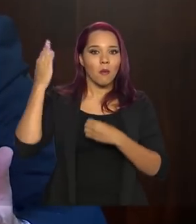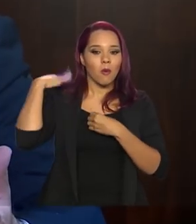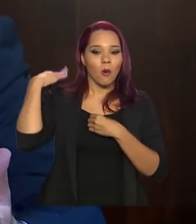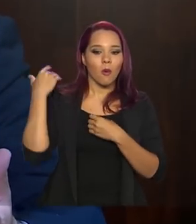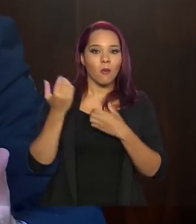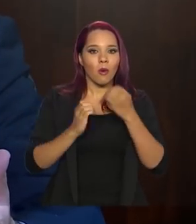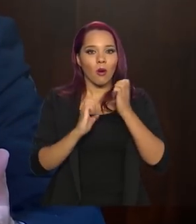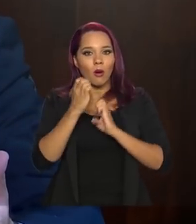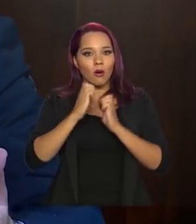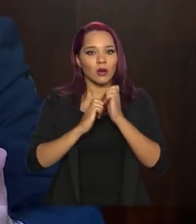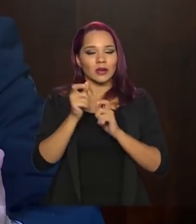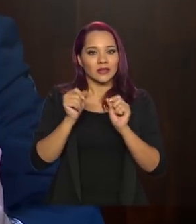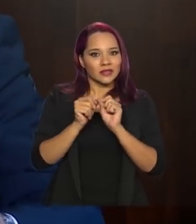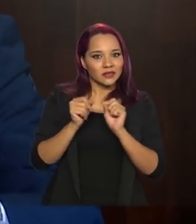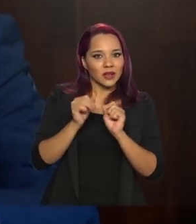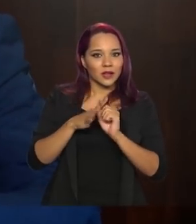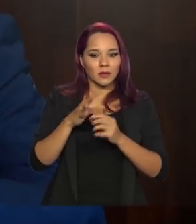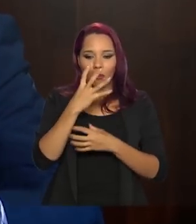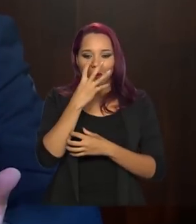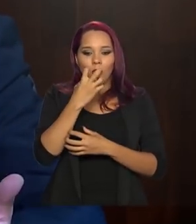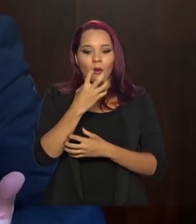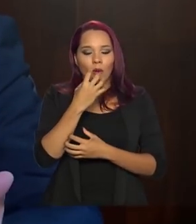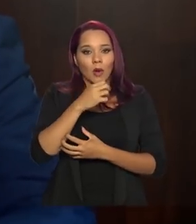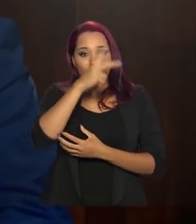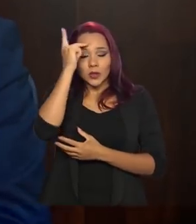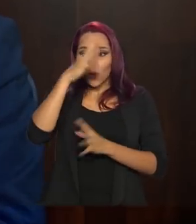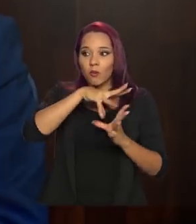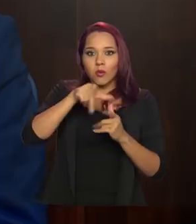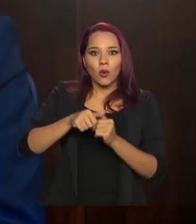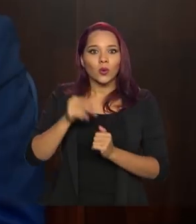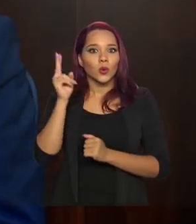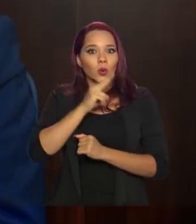está todo mundo correndo para conseguir os respiradores,